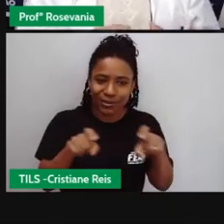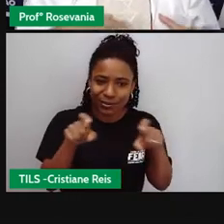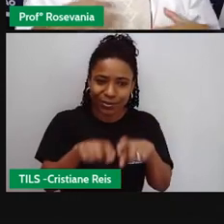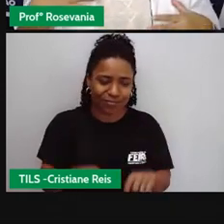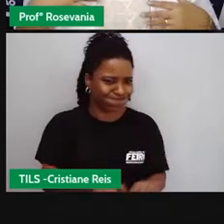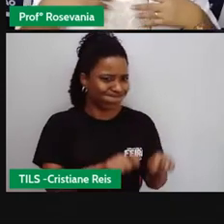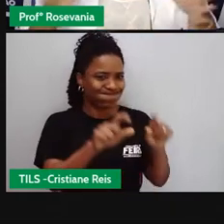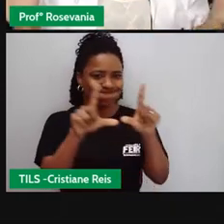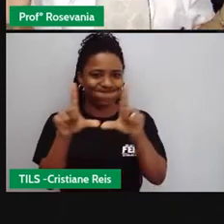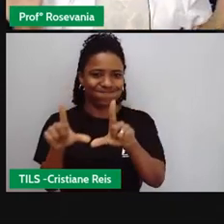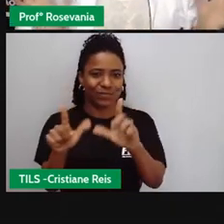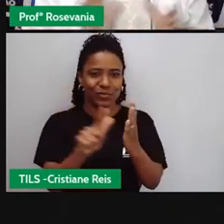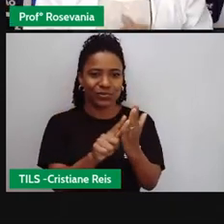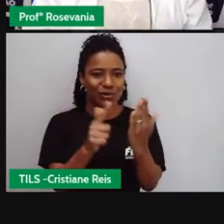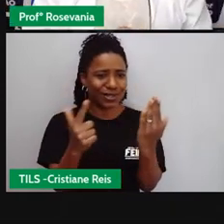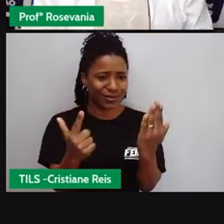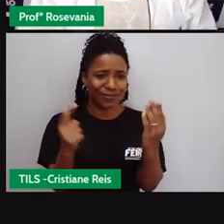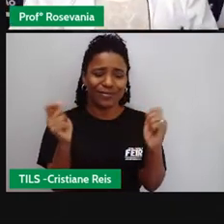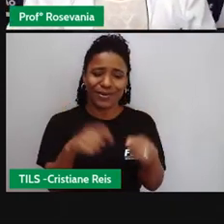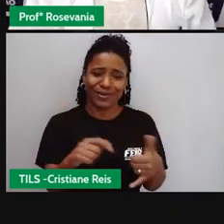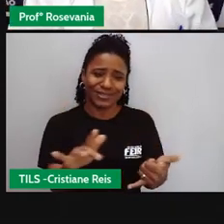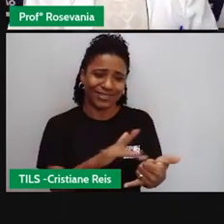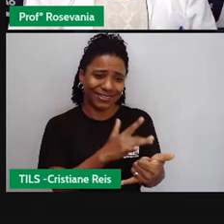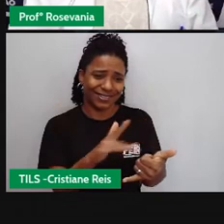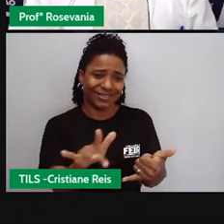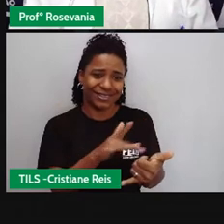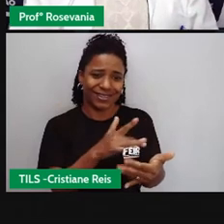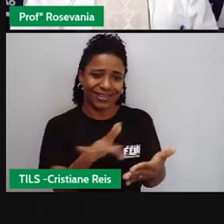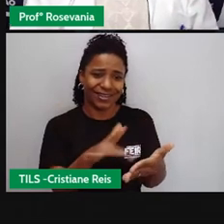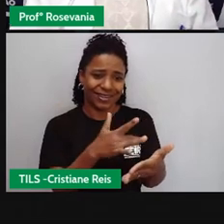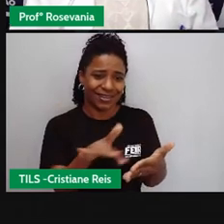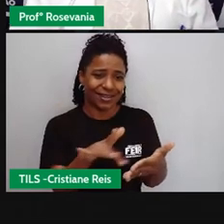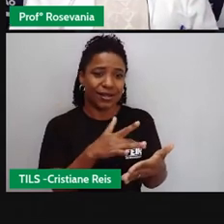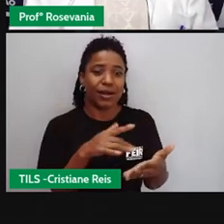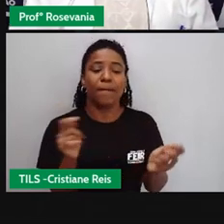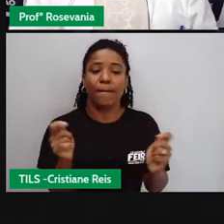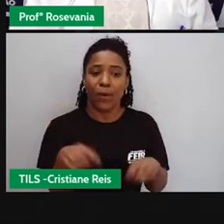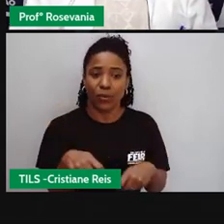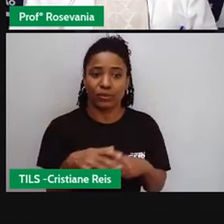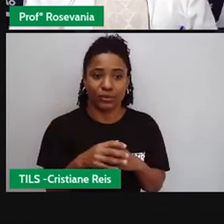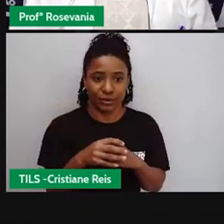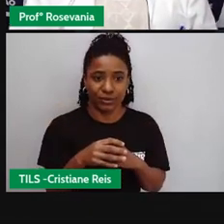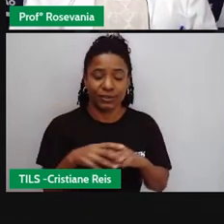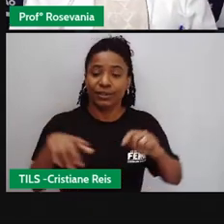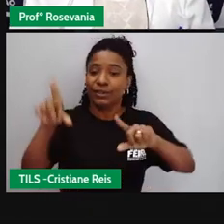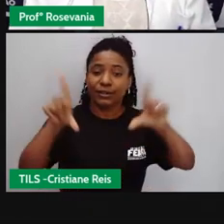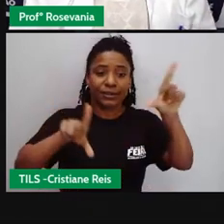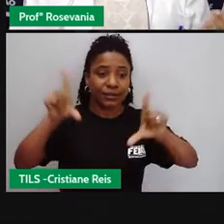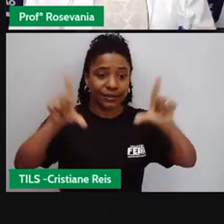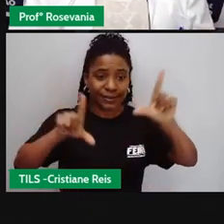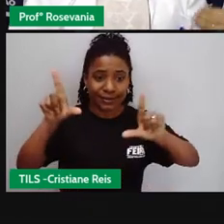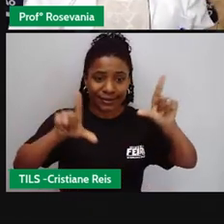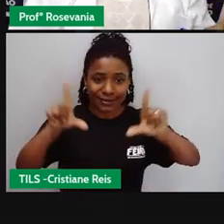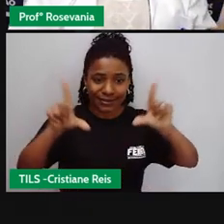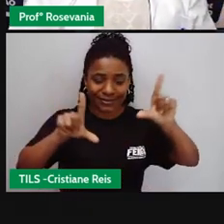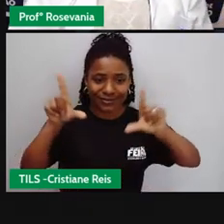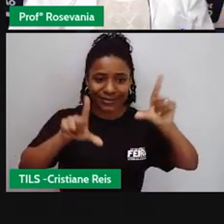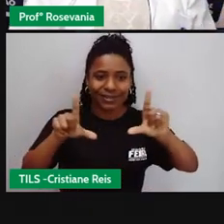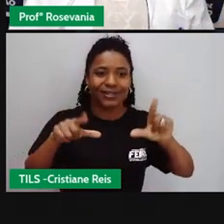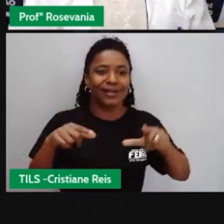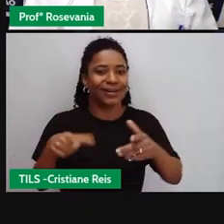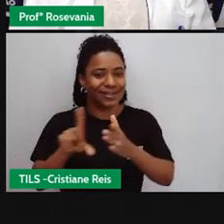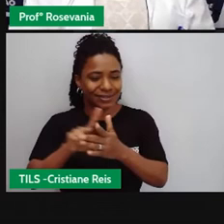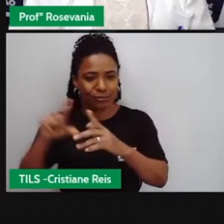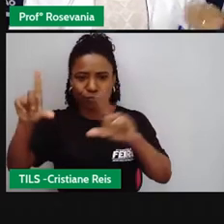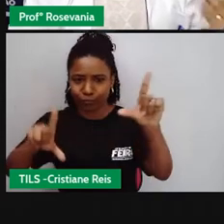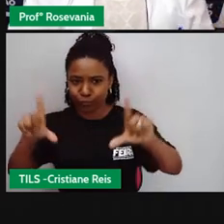por diversos aparelhos que a gente tem e a TV também do mesmo jeito a gente só assistia antes aparelhos de